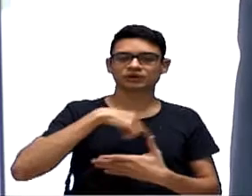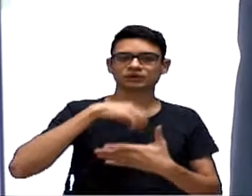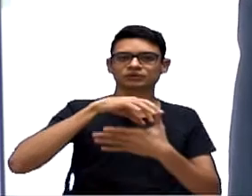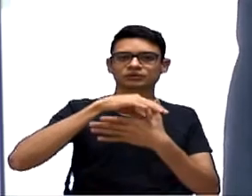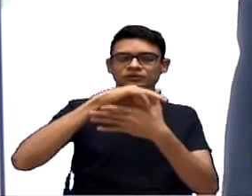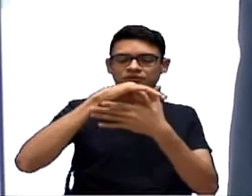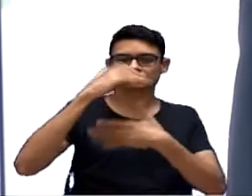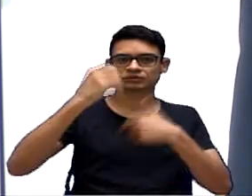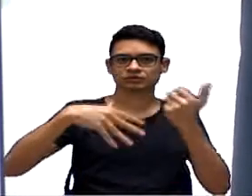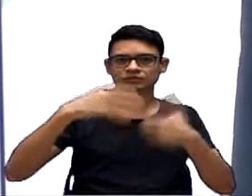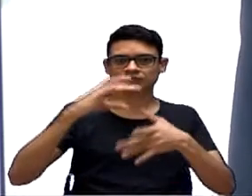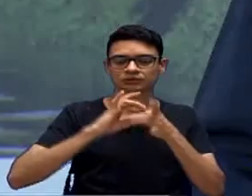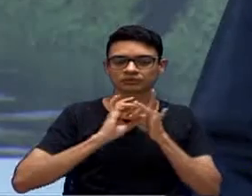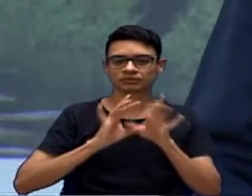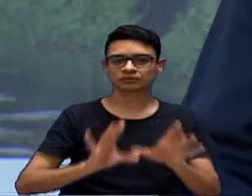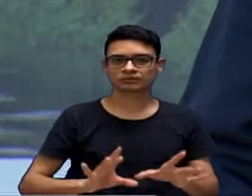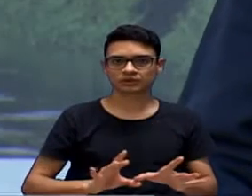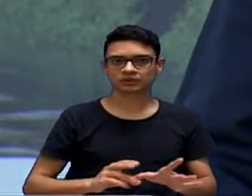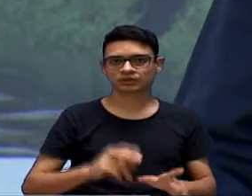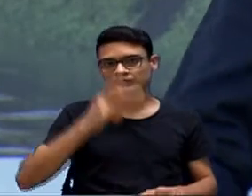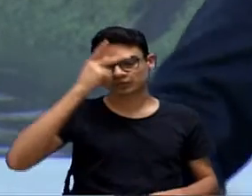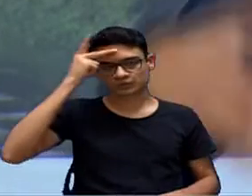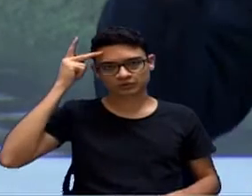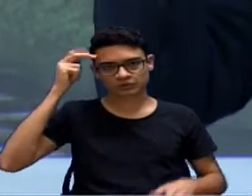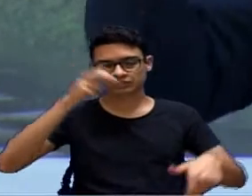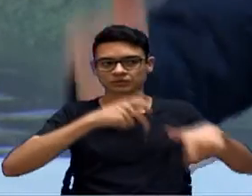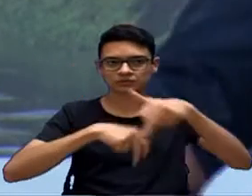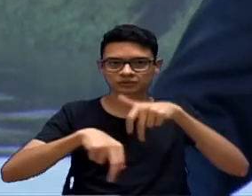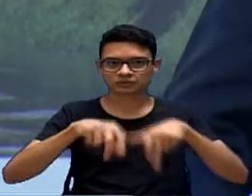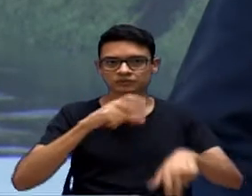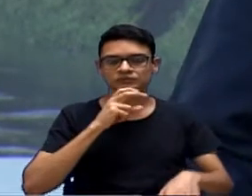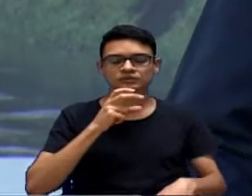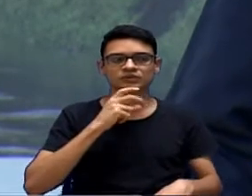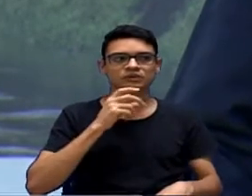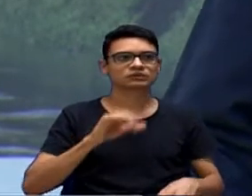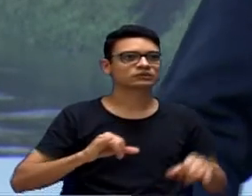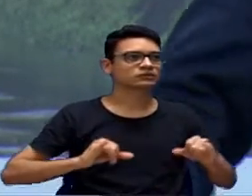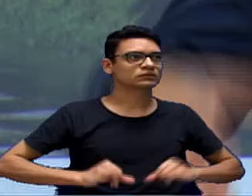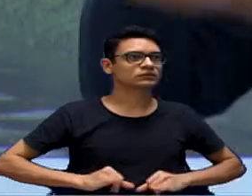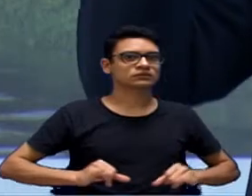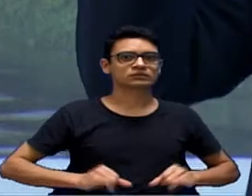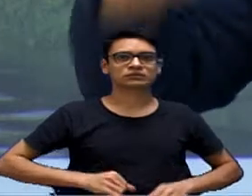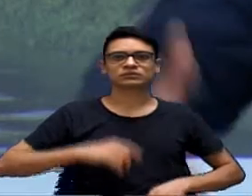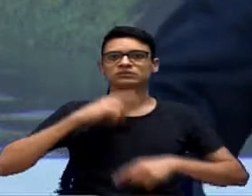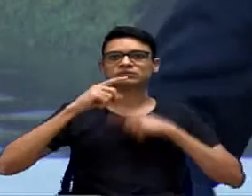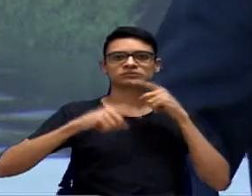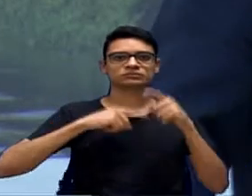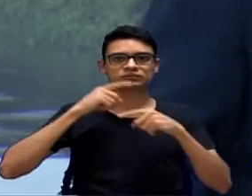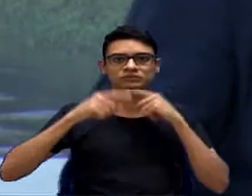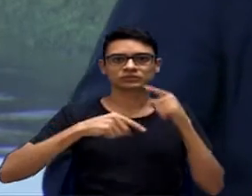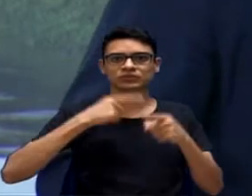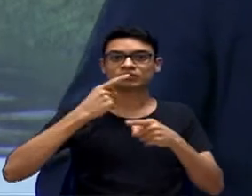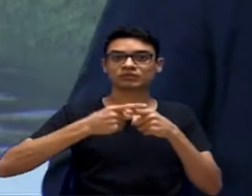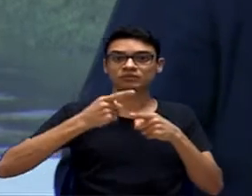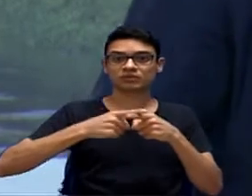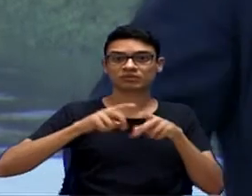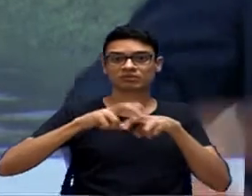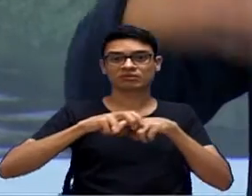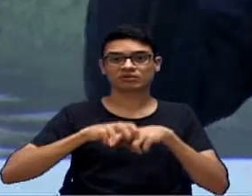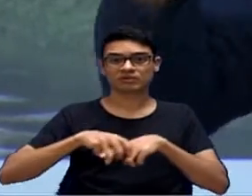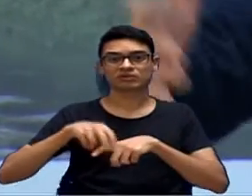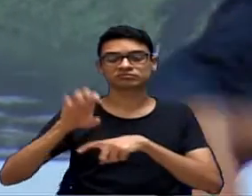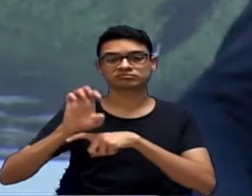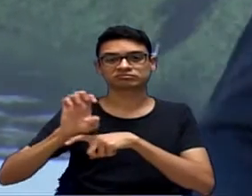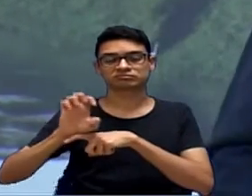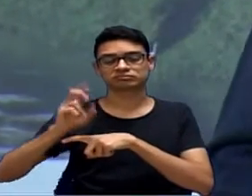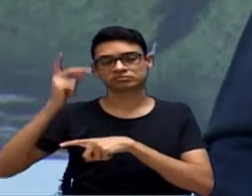Sorocaba não aguenta mais sofrer e eu tenho visto isso aumentando por causa do Estado também e de muitos